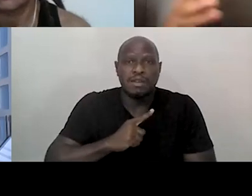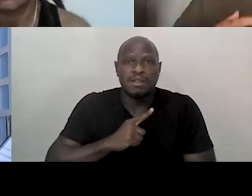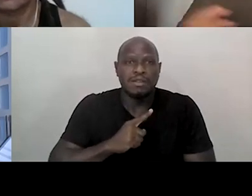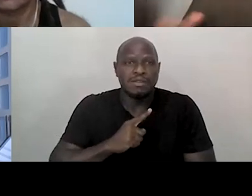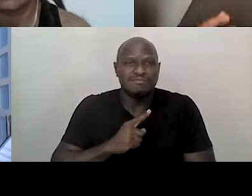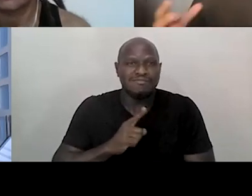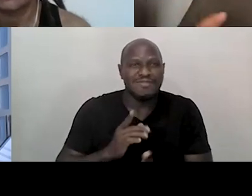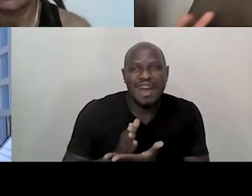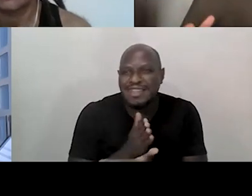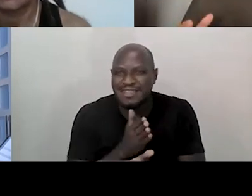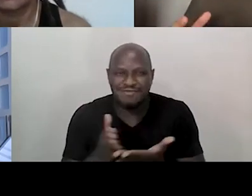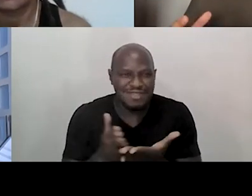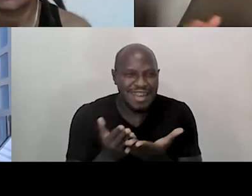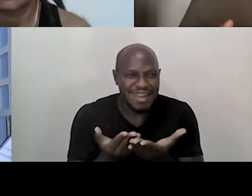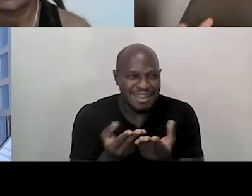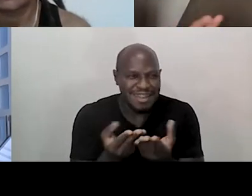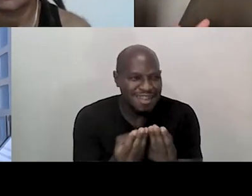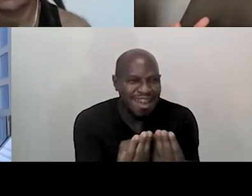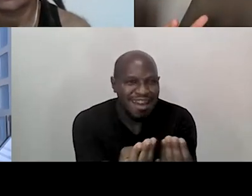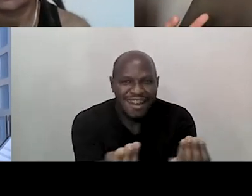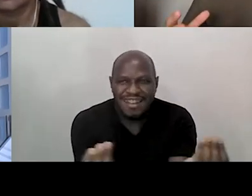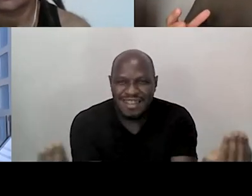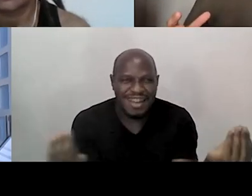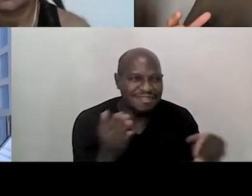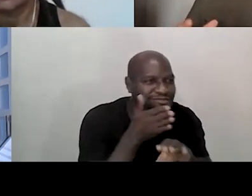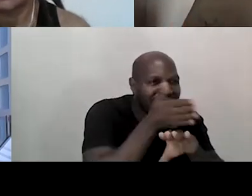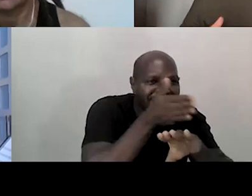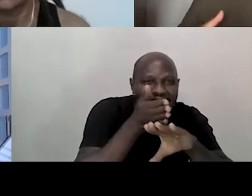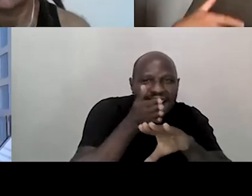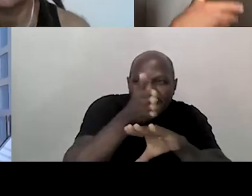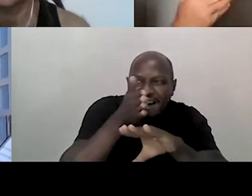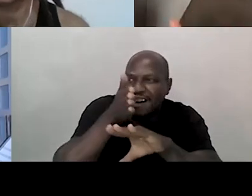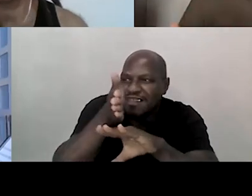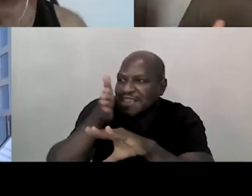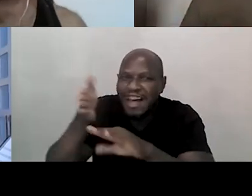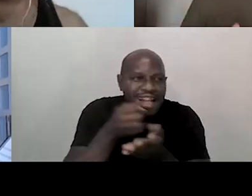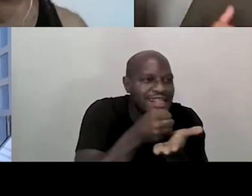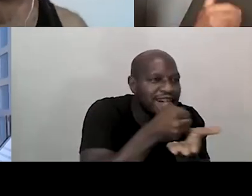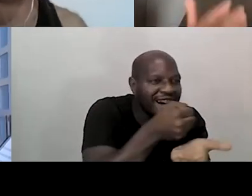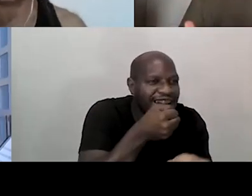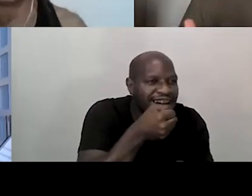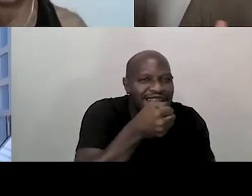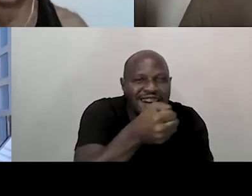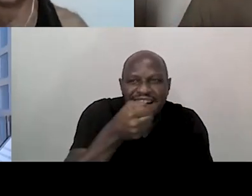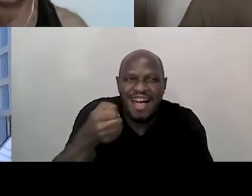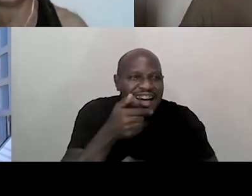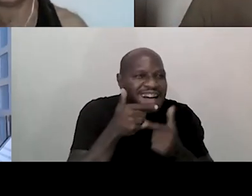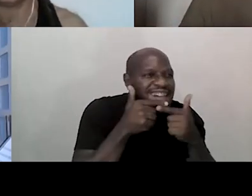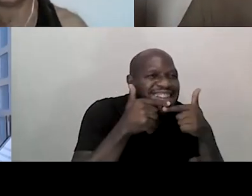dividido nessa tarefa de levar o humor, a alegria,